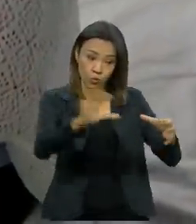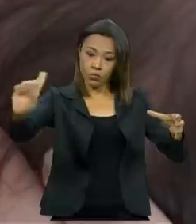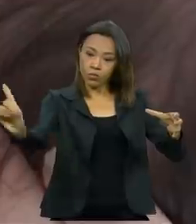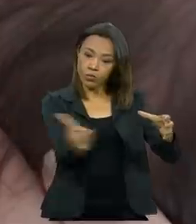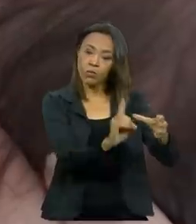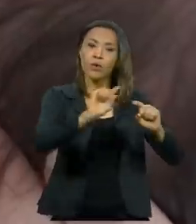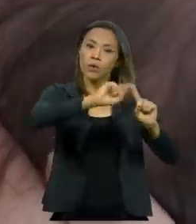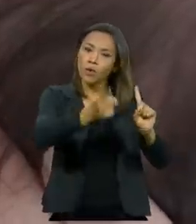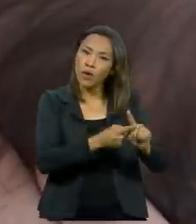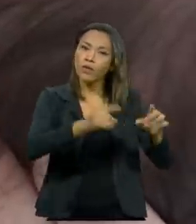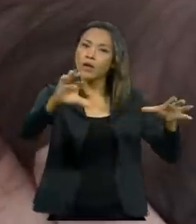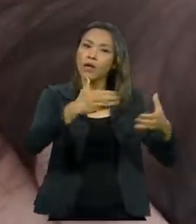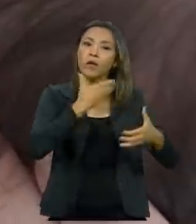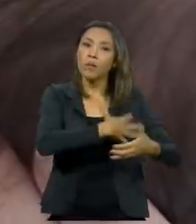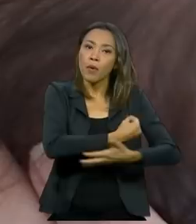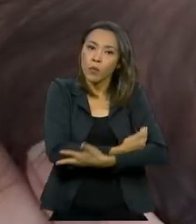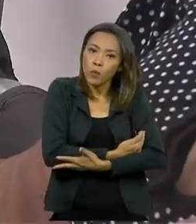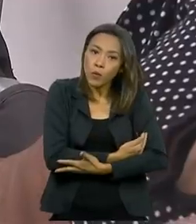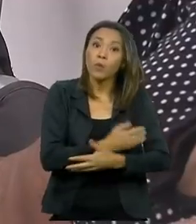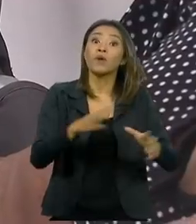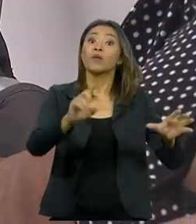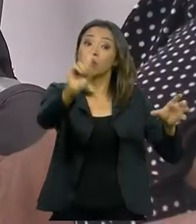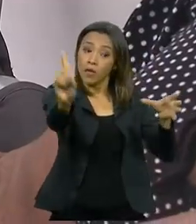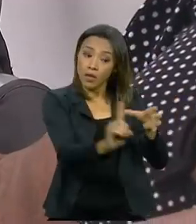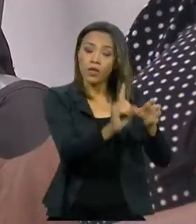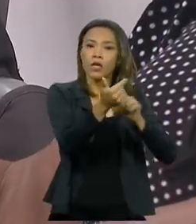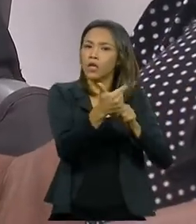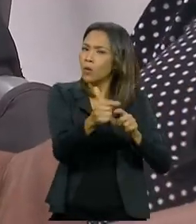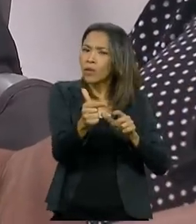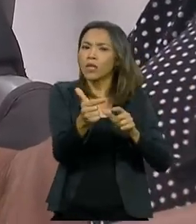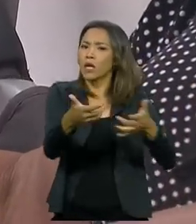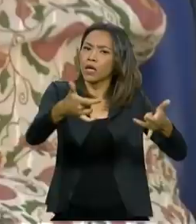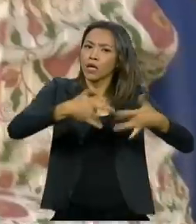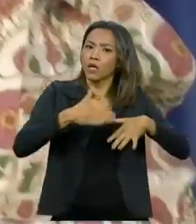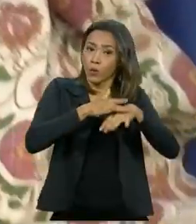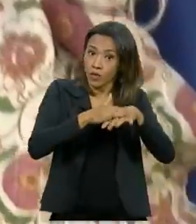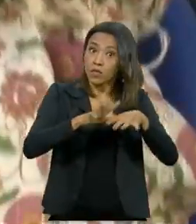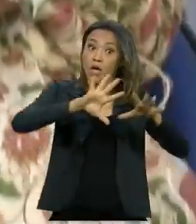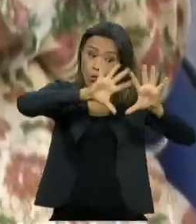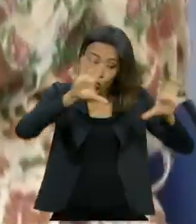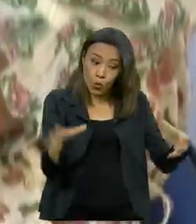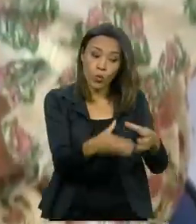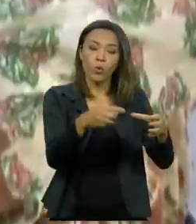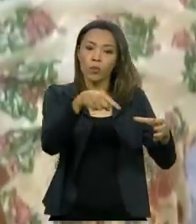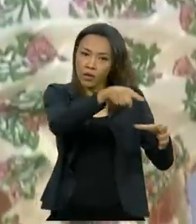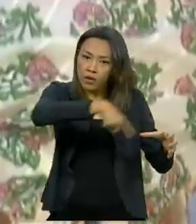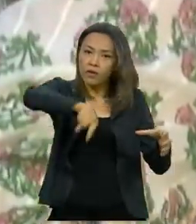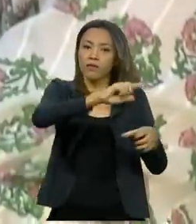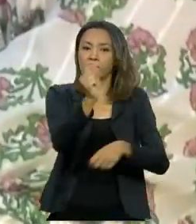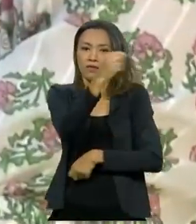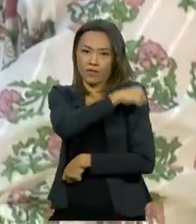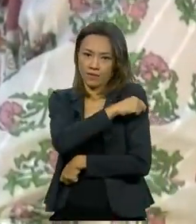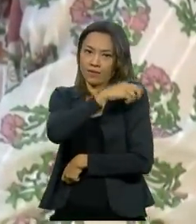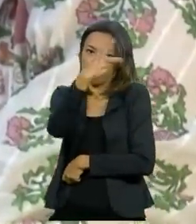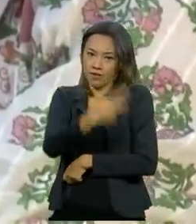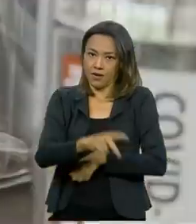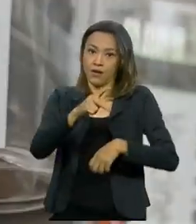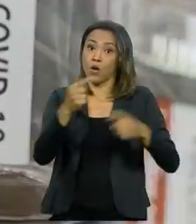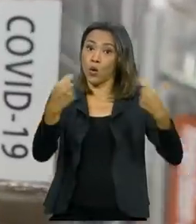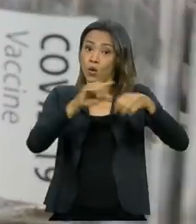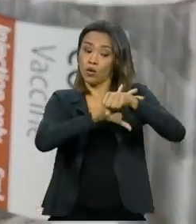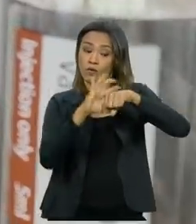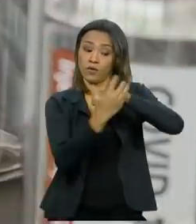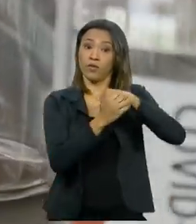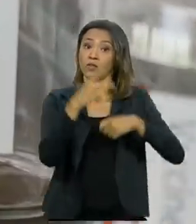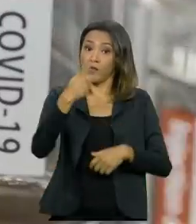puérperas com e sem comorbidades entre os grupos prioritários para vacinação contra a Covid-19 no país. Só que em